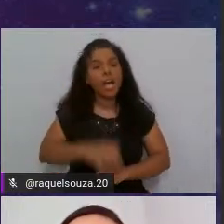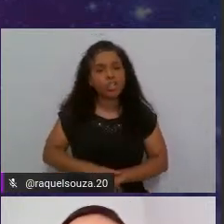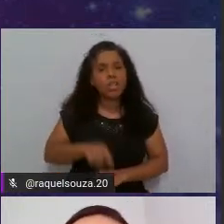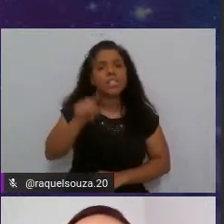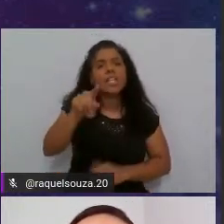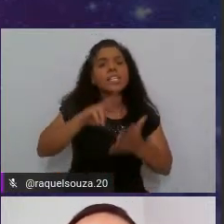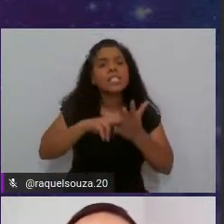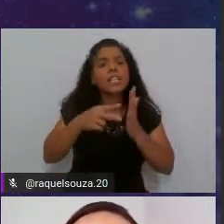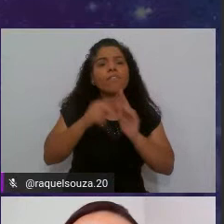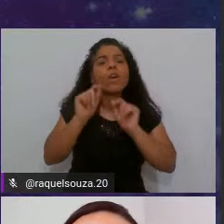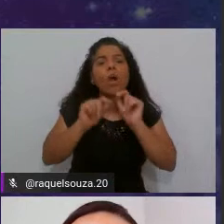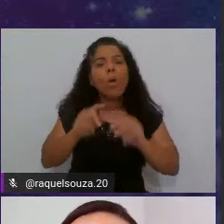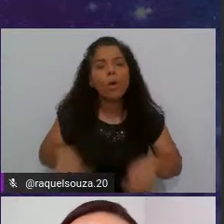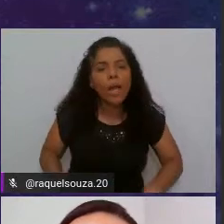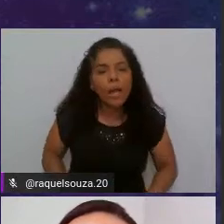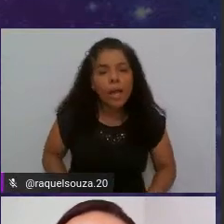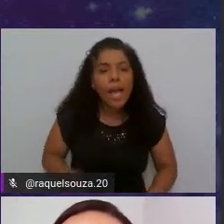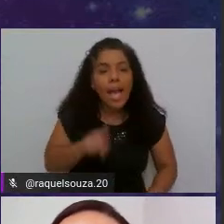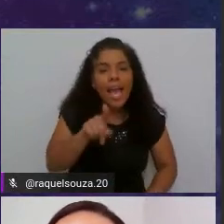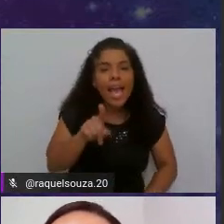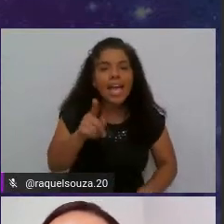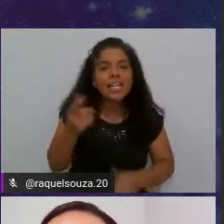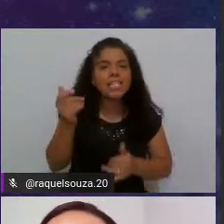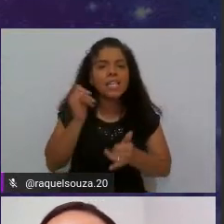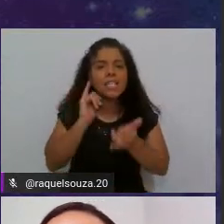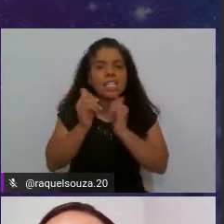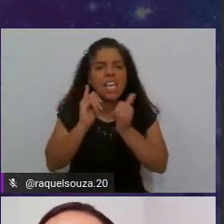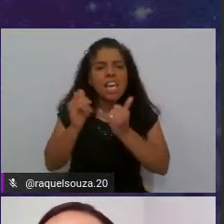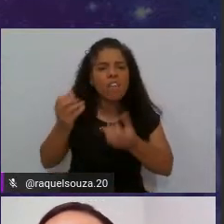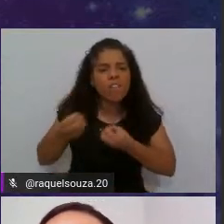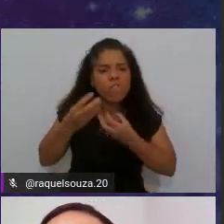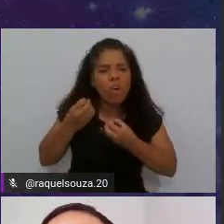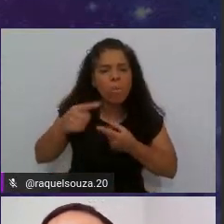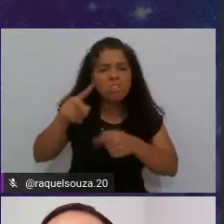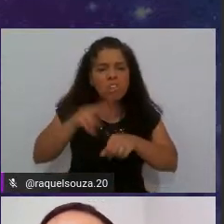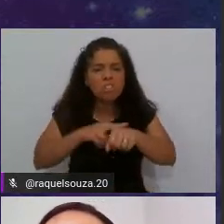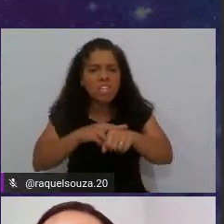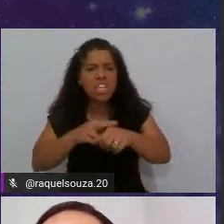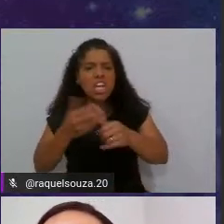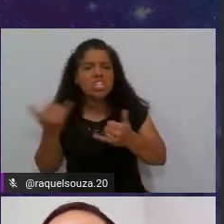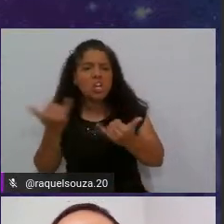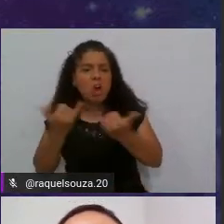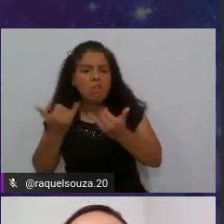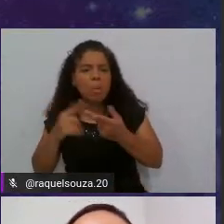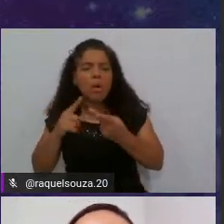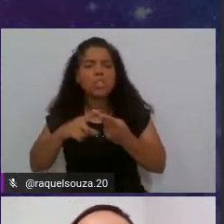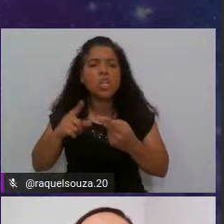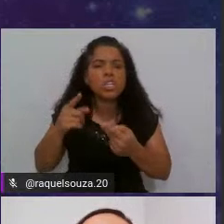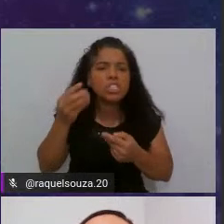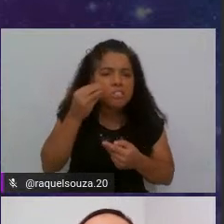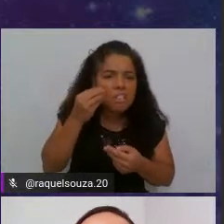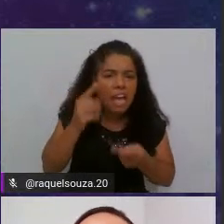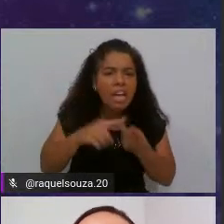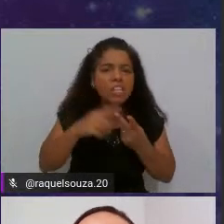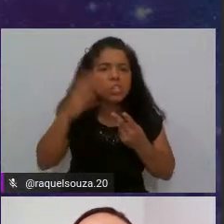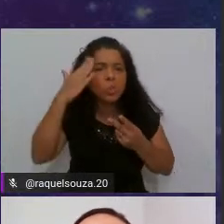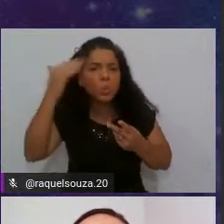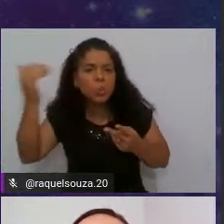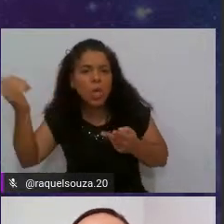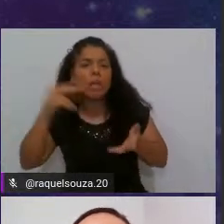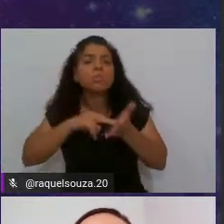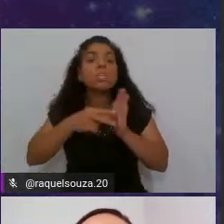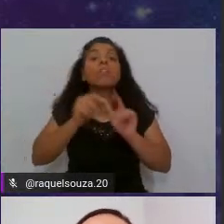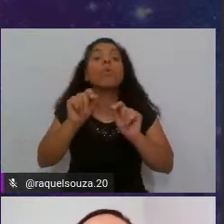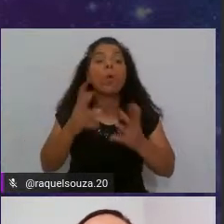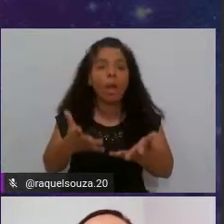significa essas informações aqui tudo verdinho com a informação de teste sucesso o que isso significa